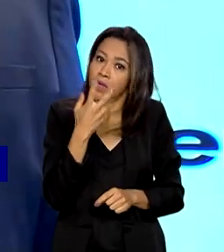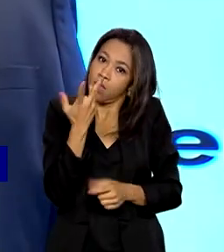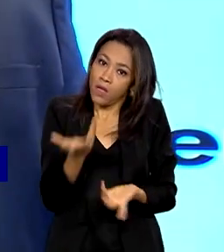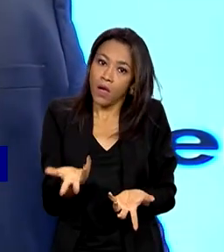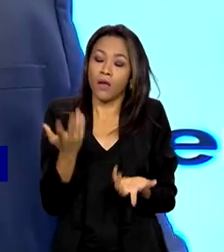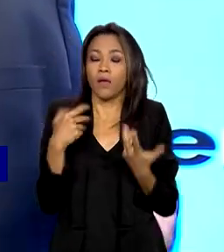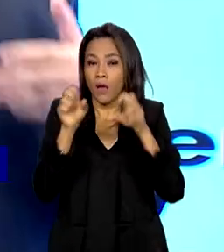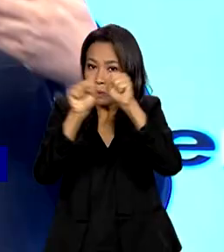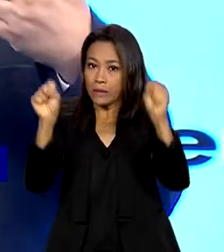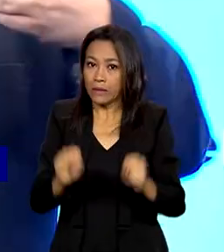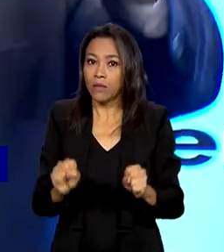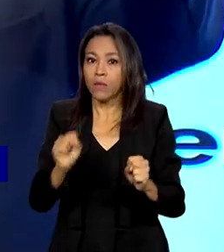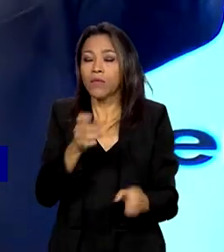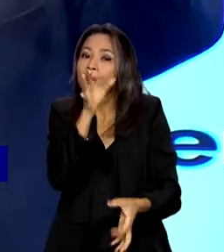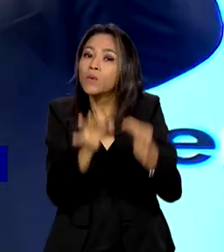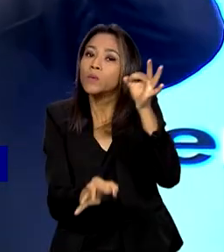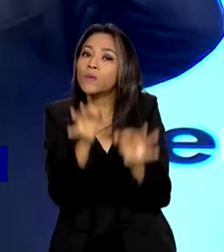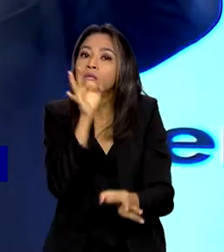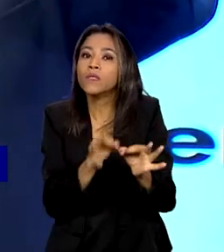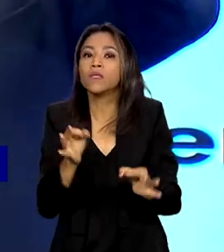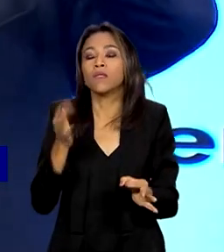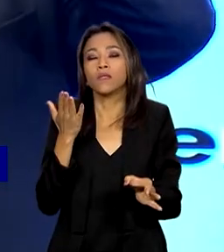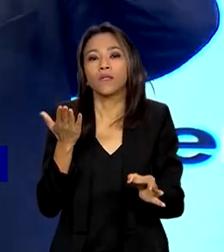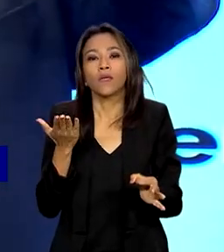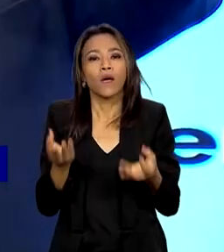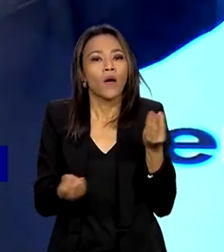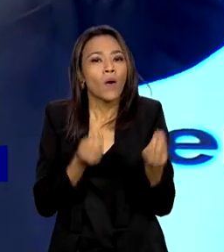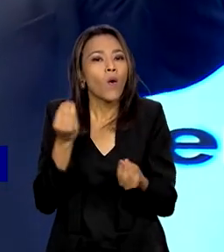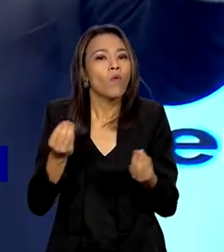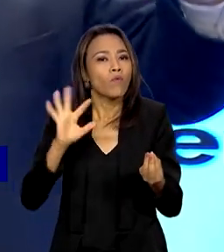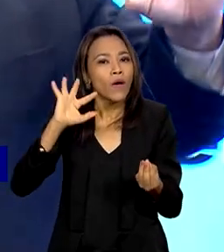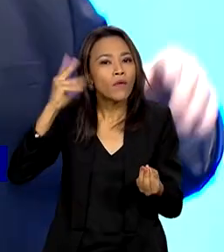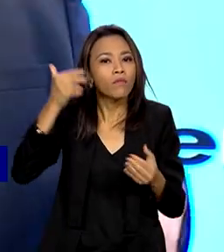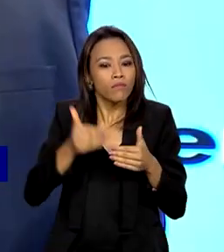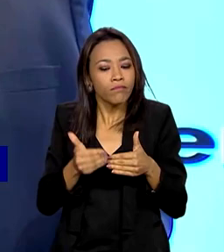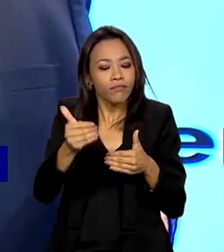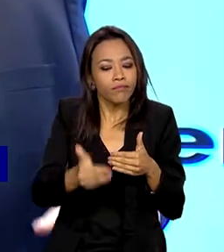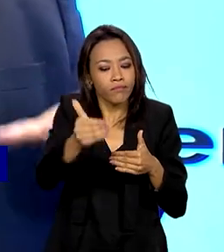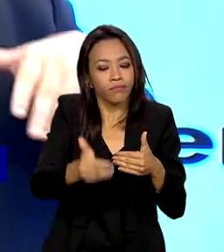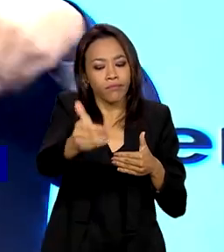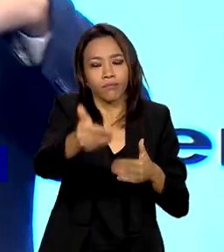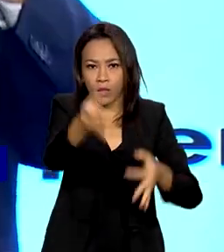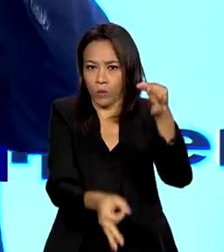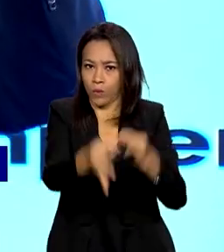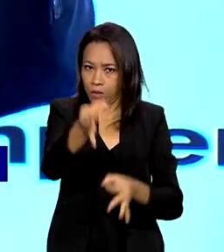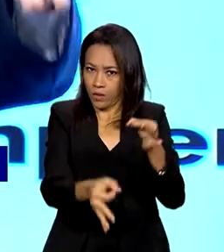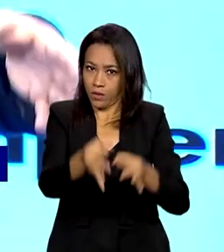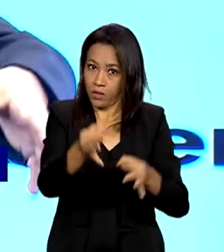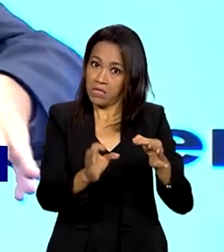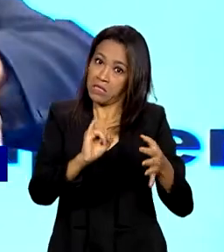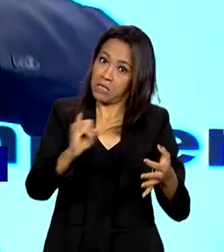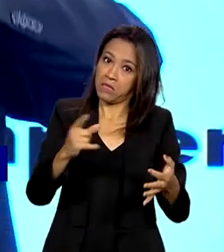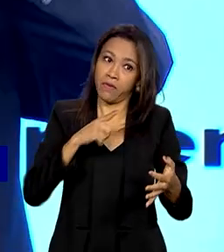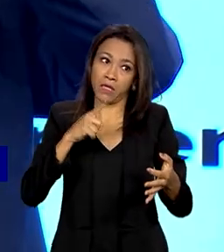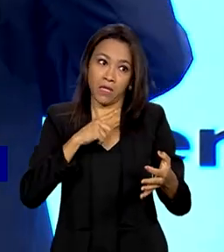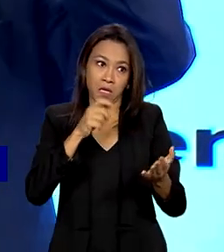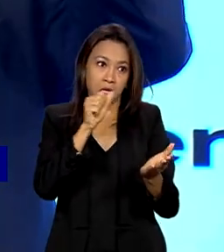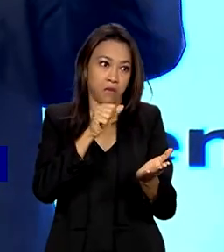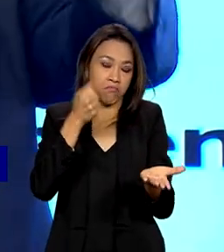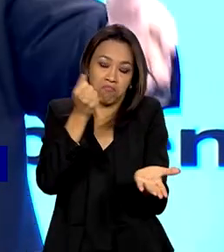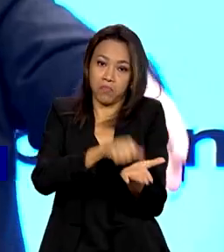o encaminhamento em relação à parte judiciária. Se daí resultarão ações,